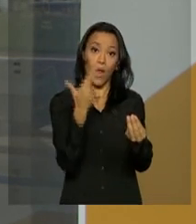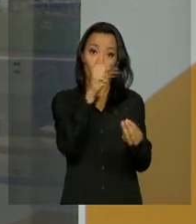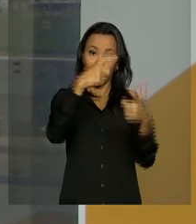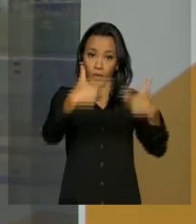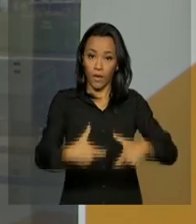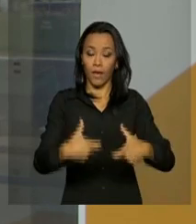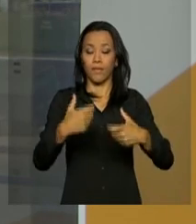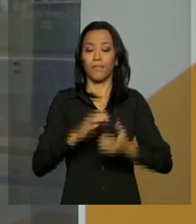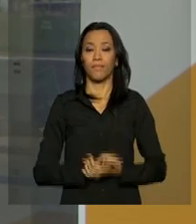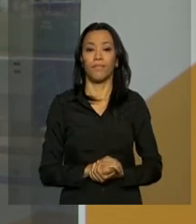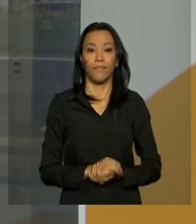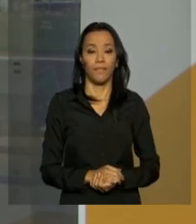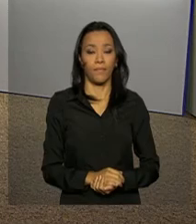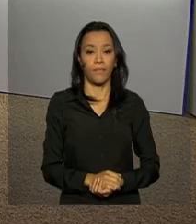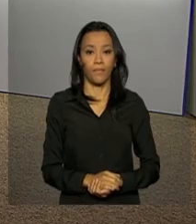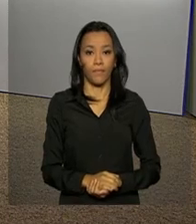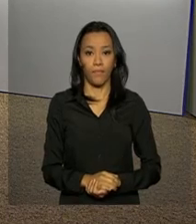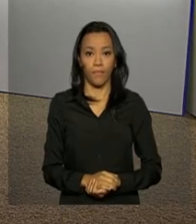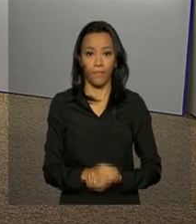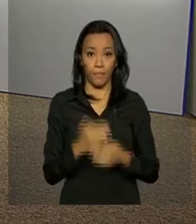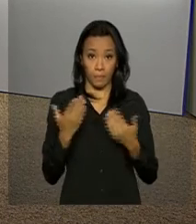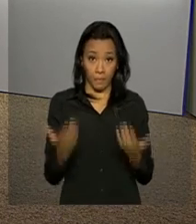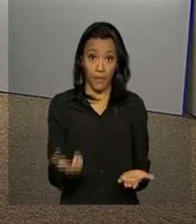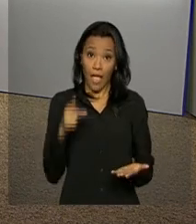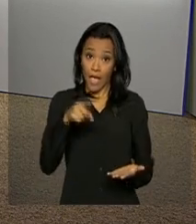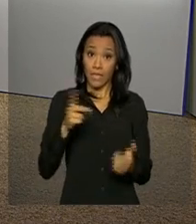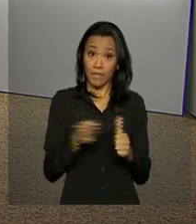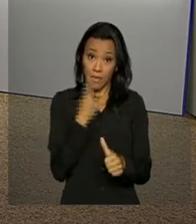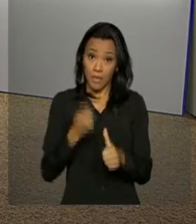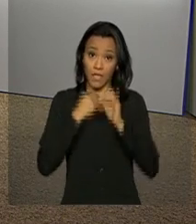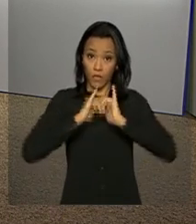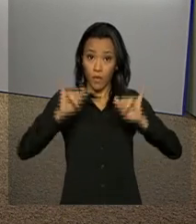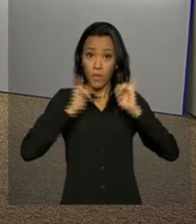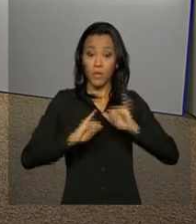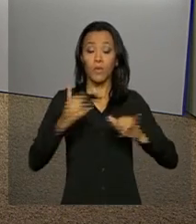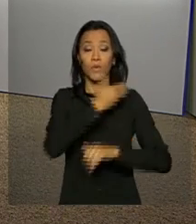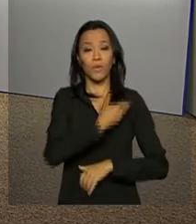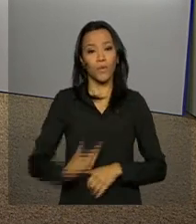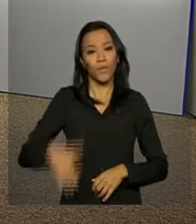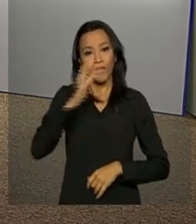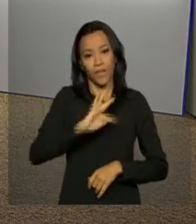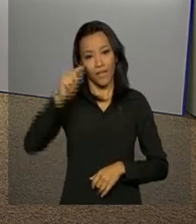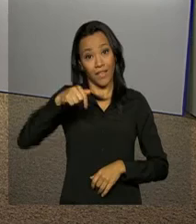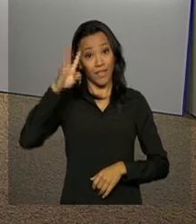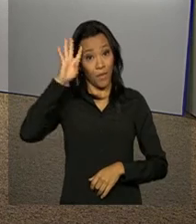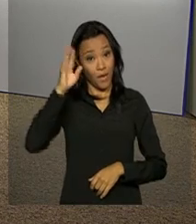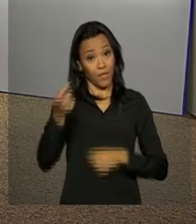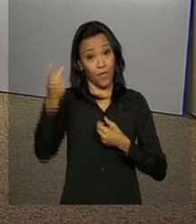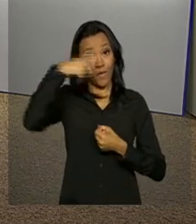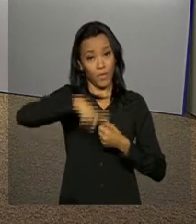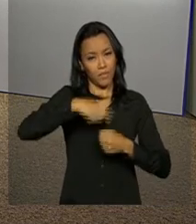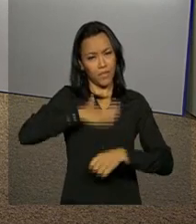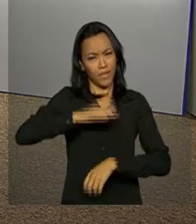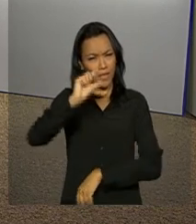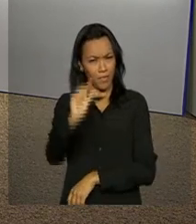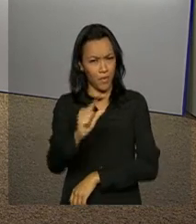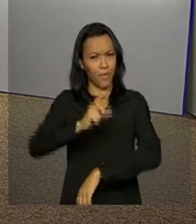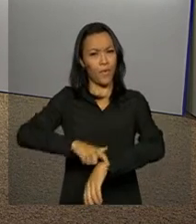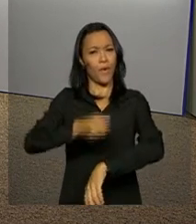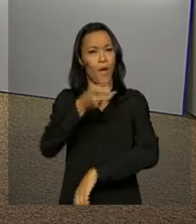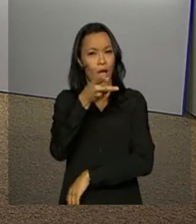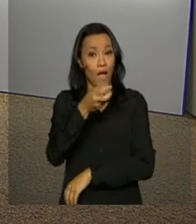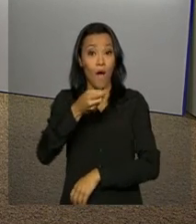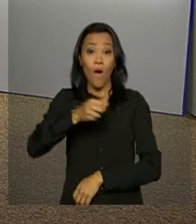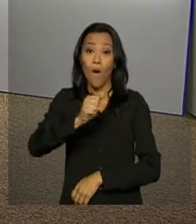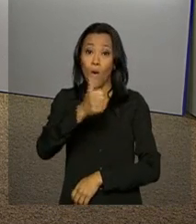Brasília, Paola de Horte. Essas foram as primeiras notícias do governo federal nesta quarta-feira. Voltamos daqui a pouco às 11